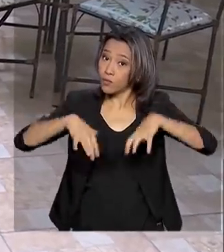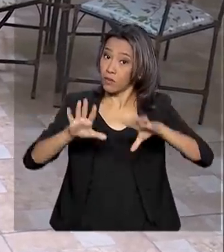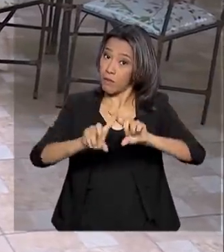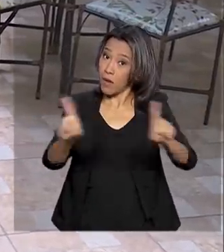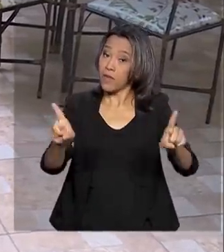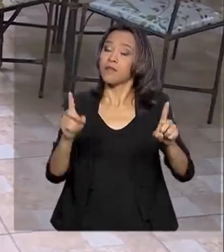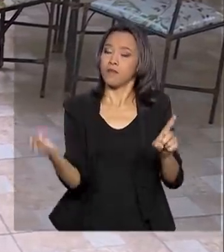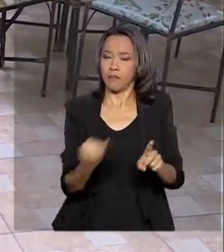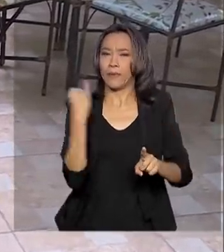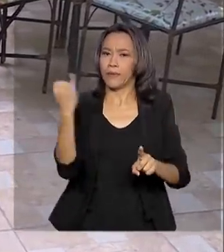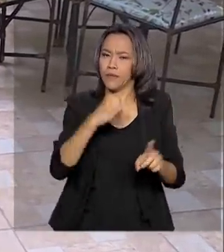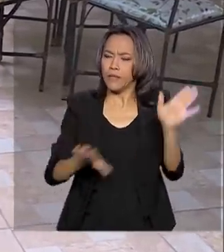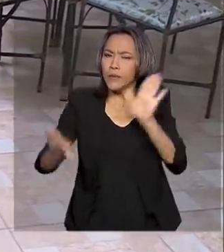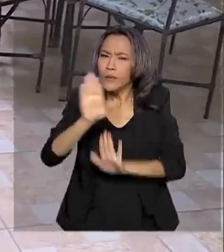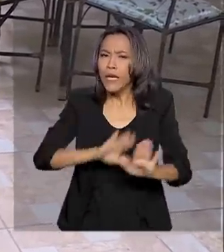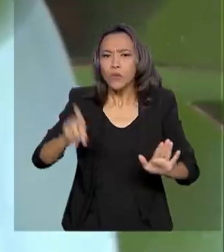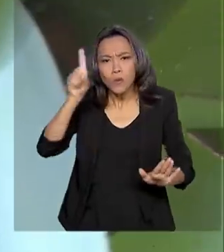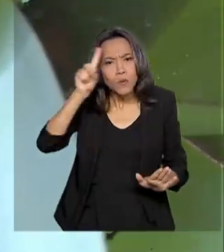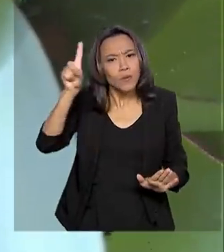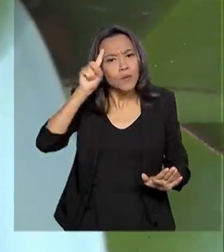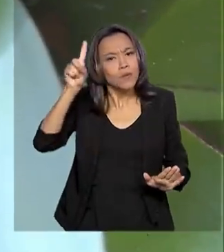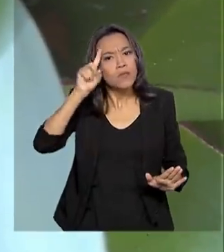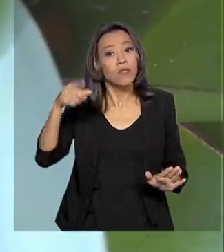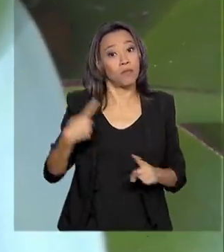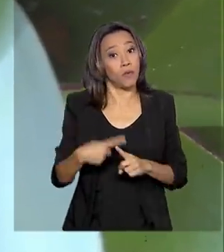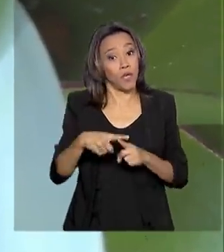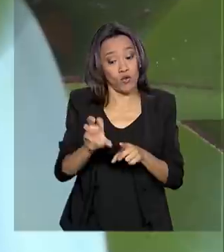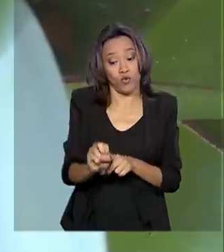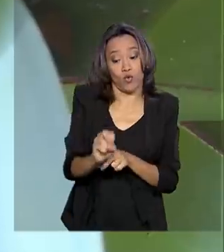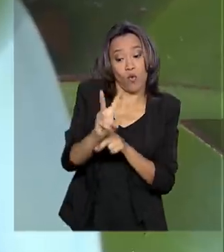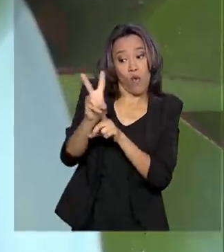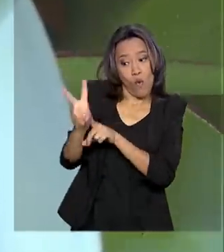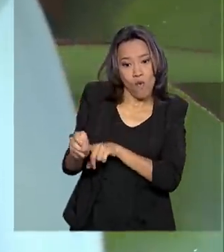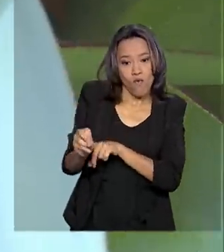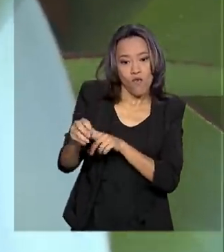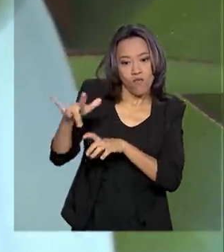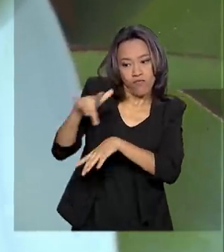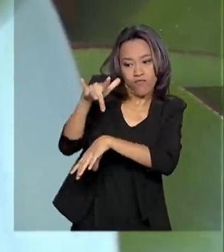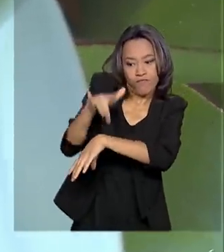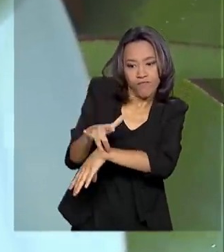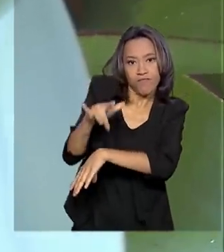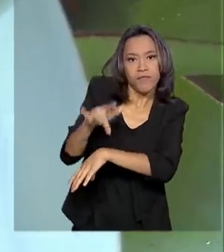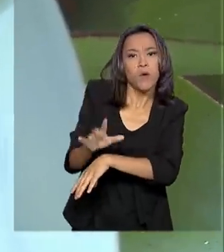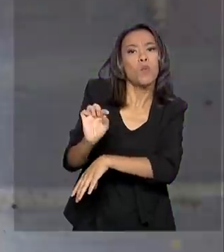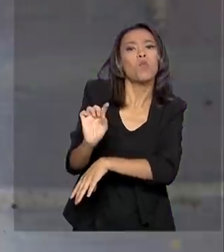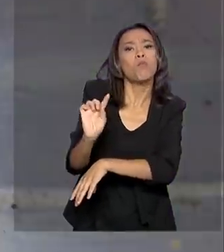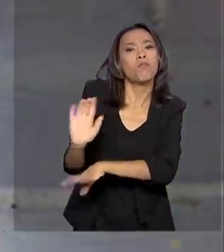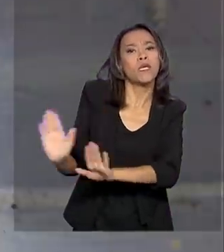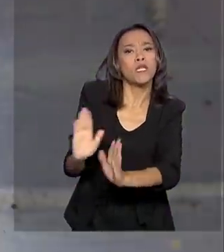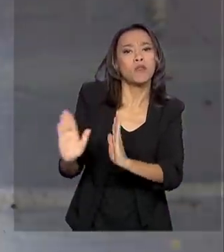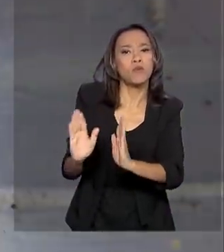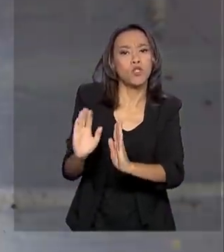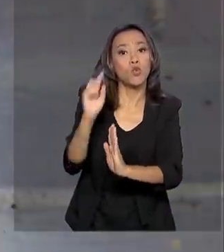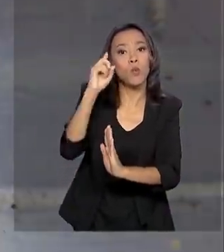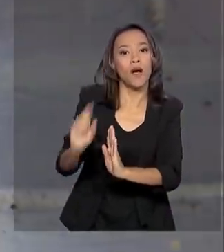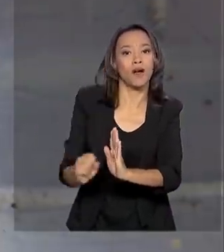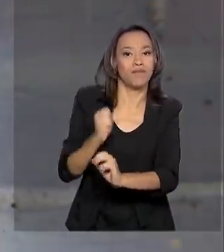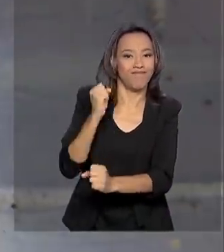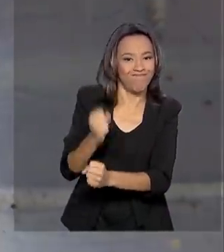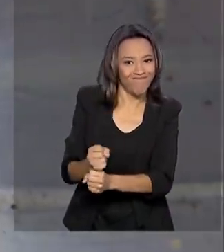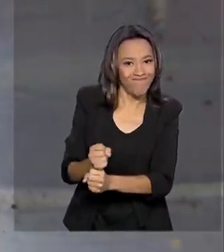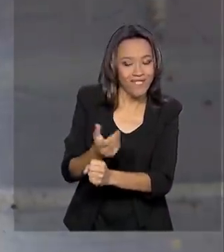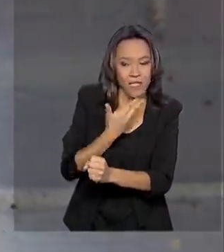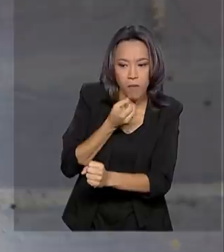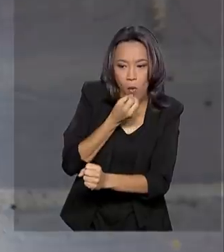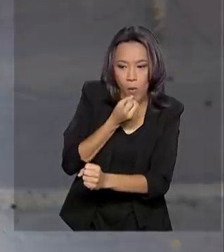manter os cuidados todos os dias, porque os ovos do mosquito podem sobreviver por um ano até encontrar as melhores